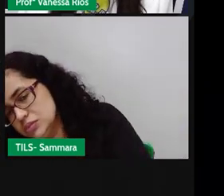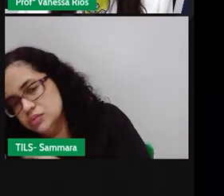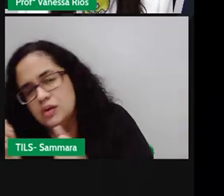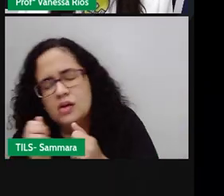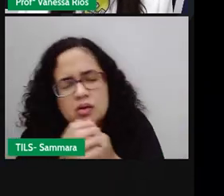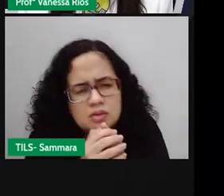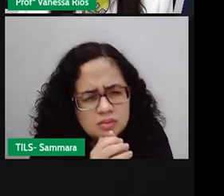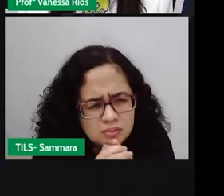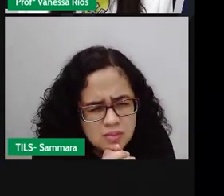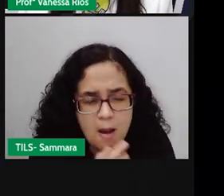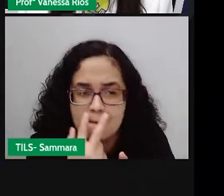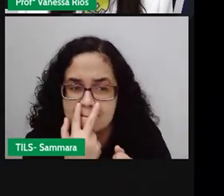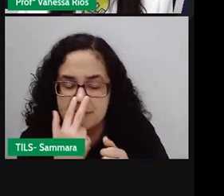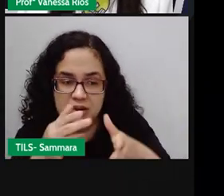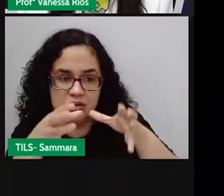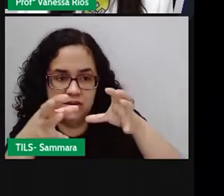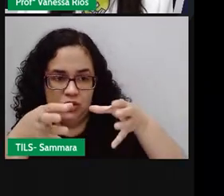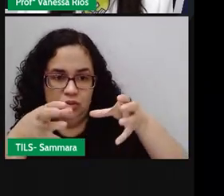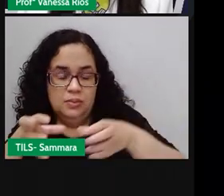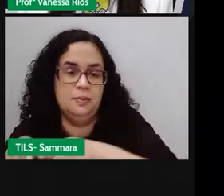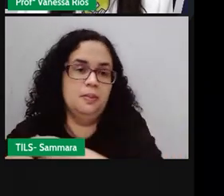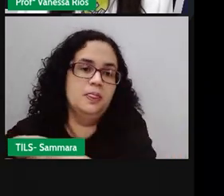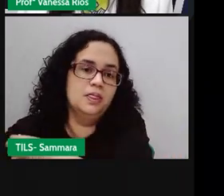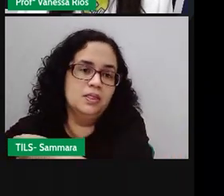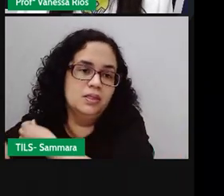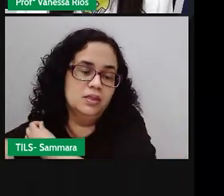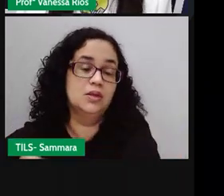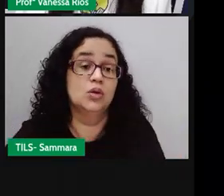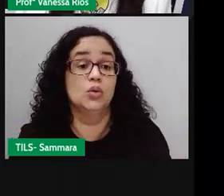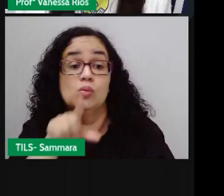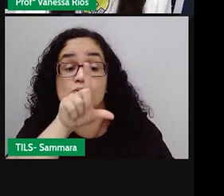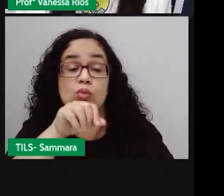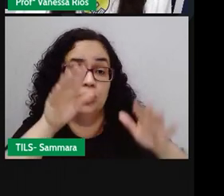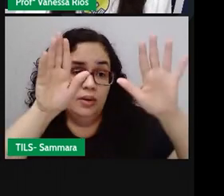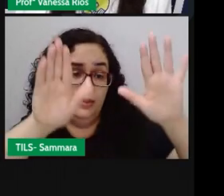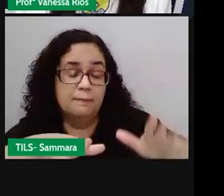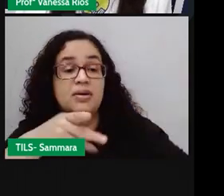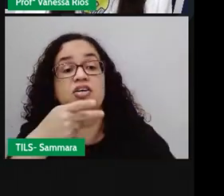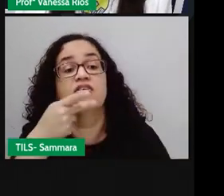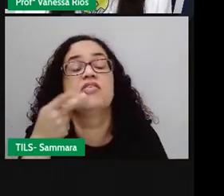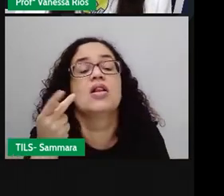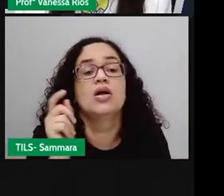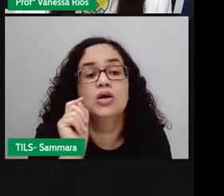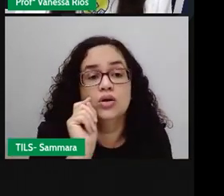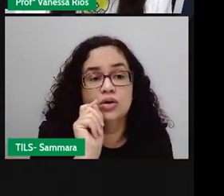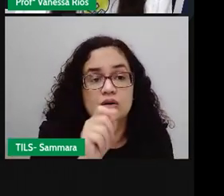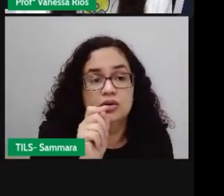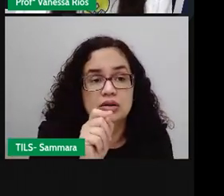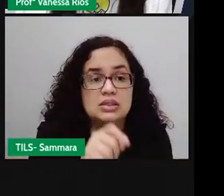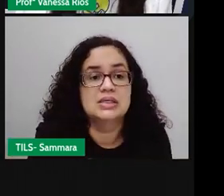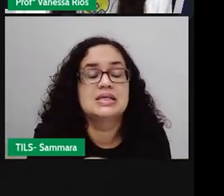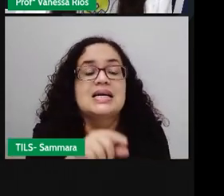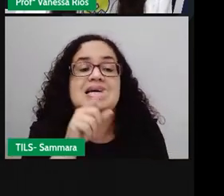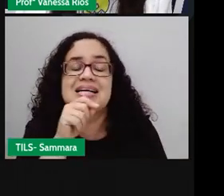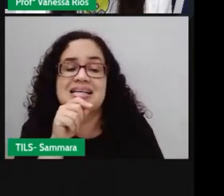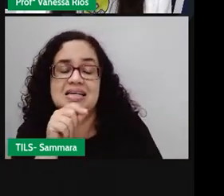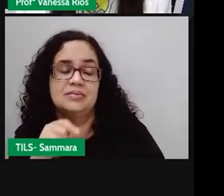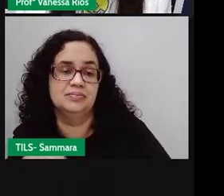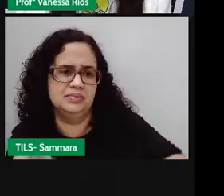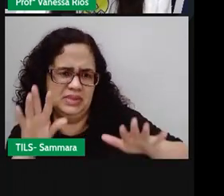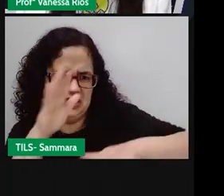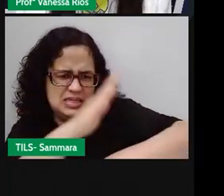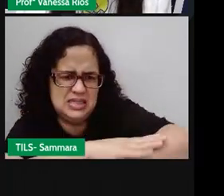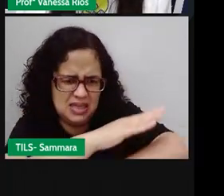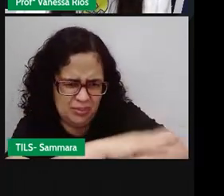encolhido, parecendo uma bola. Aí quando o urubu percebeu, foi o que o urubu falou. Ah, que sapo folgado! Foi